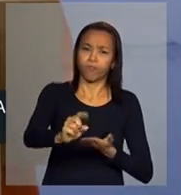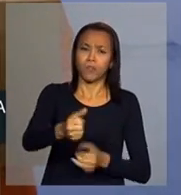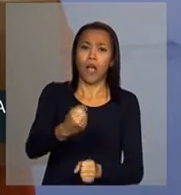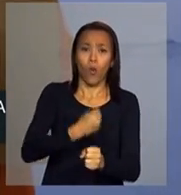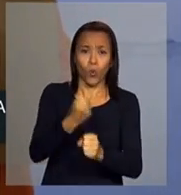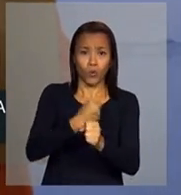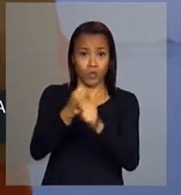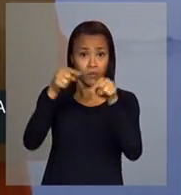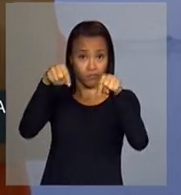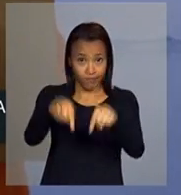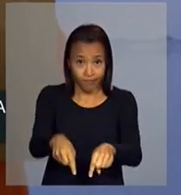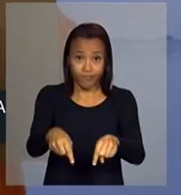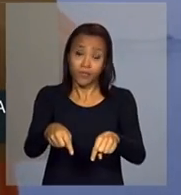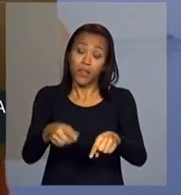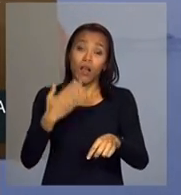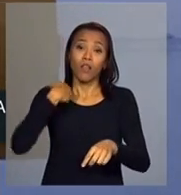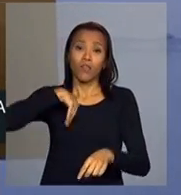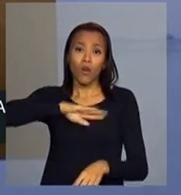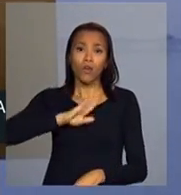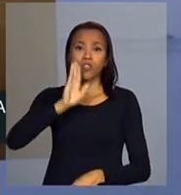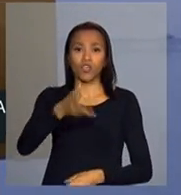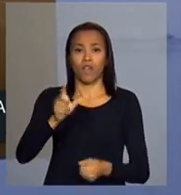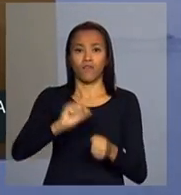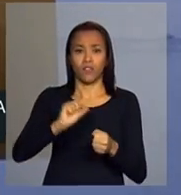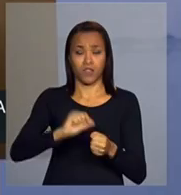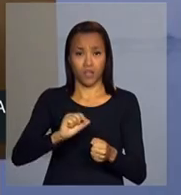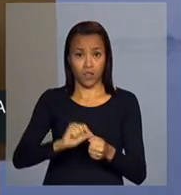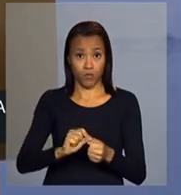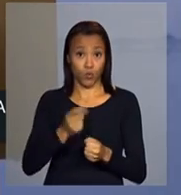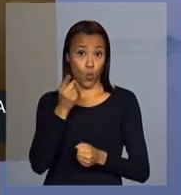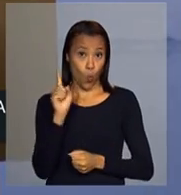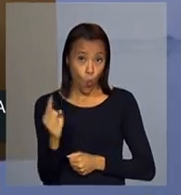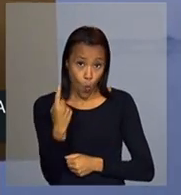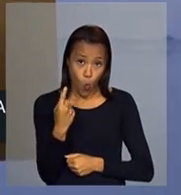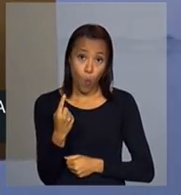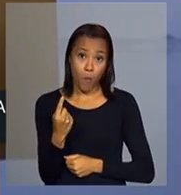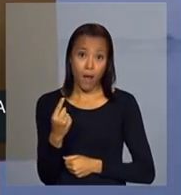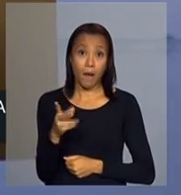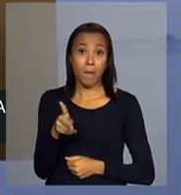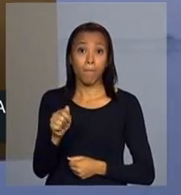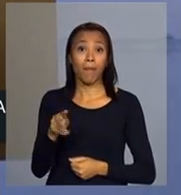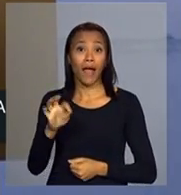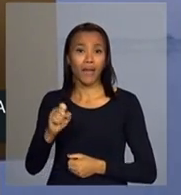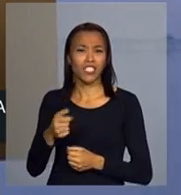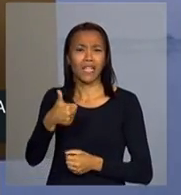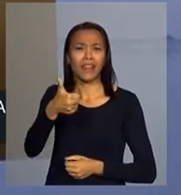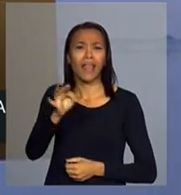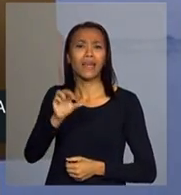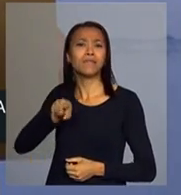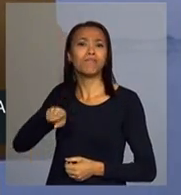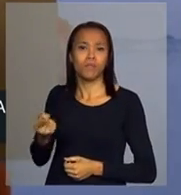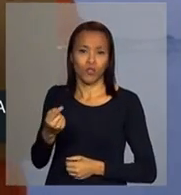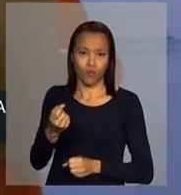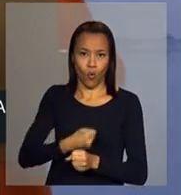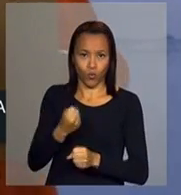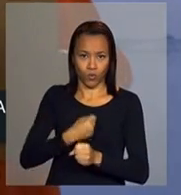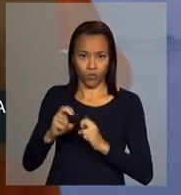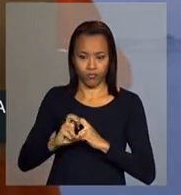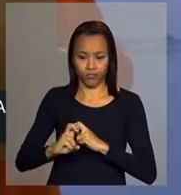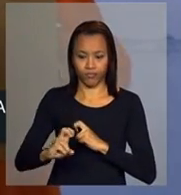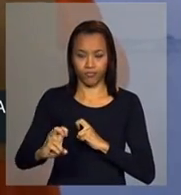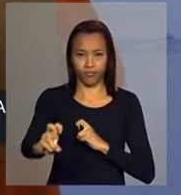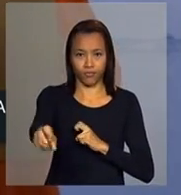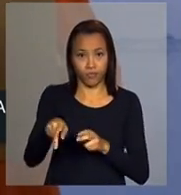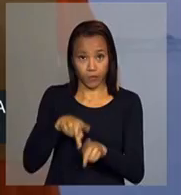Nós fizemos uma primeira parte de ferrovias em torno de 10 mil quilômetros. O governo federal